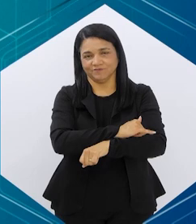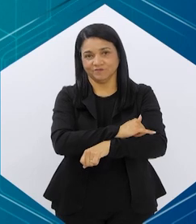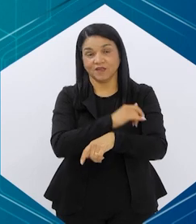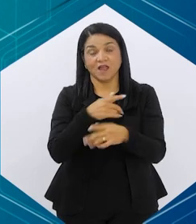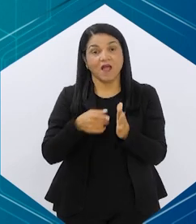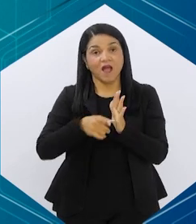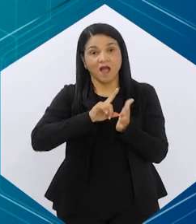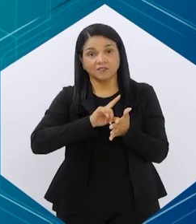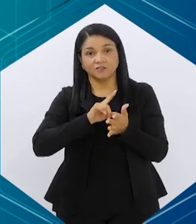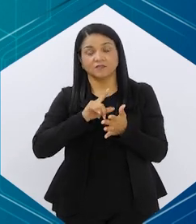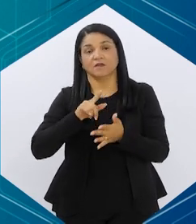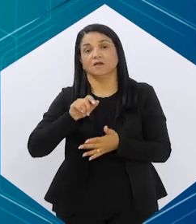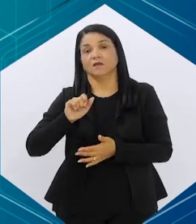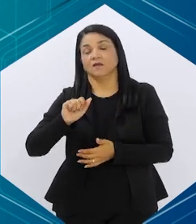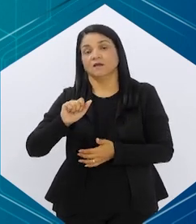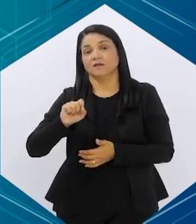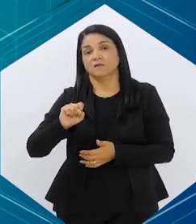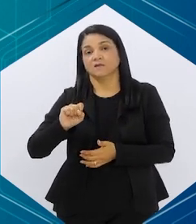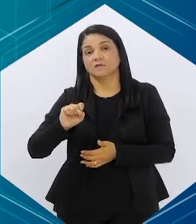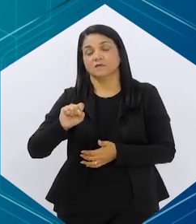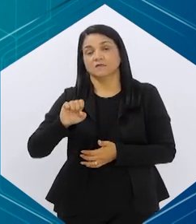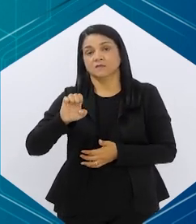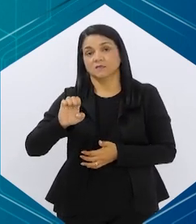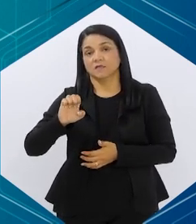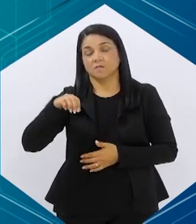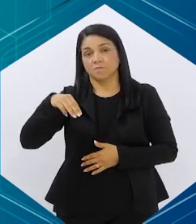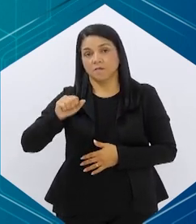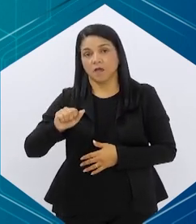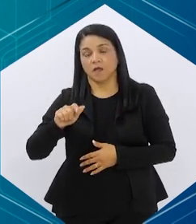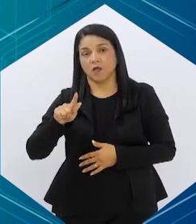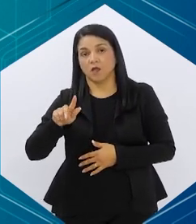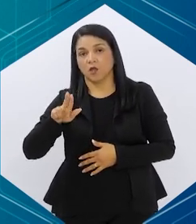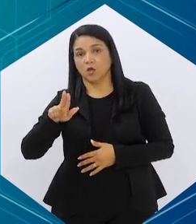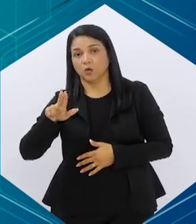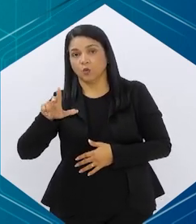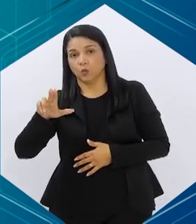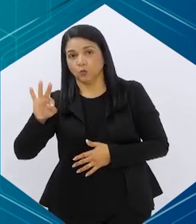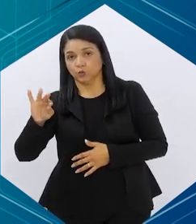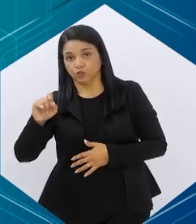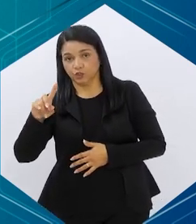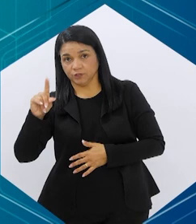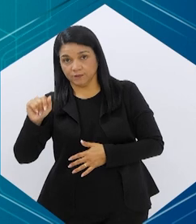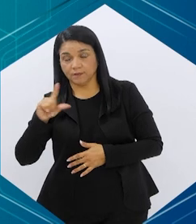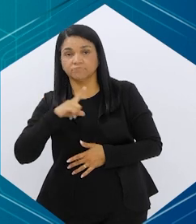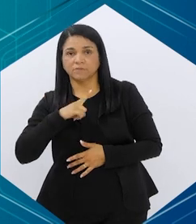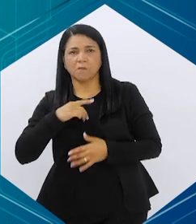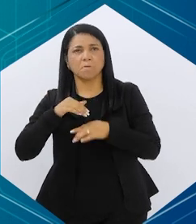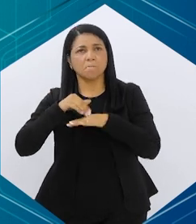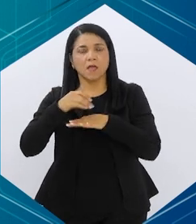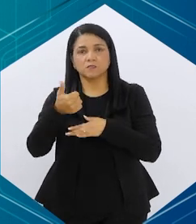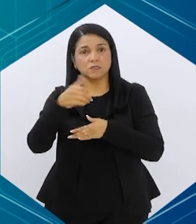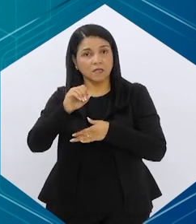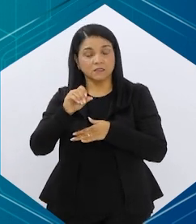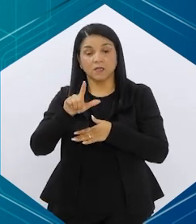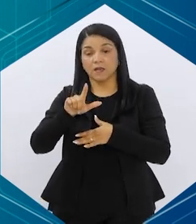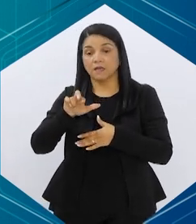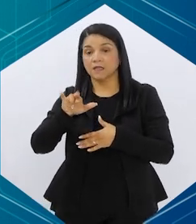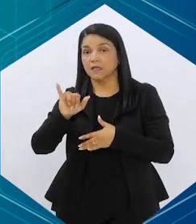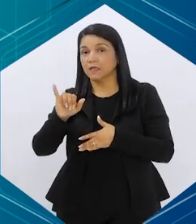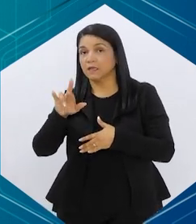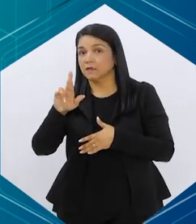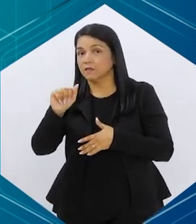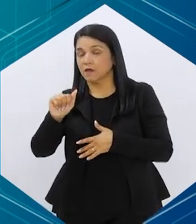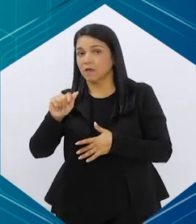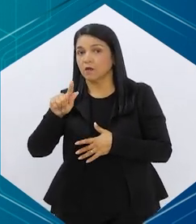da semaglutida, então, por isso que não é recente, já tem mais de 10 anos, né? A gente tem a liraglutida, que é de aplicação diária,